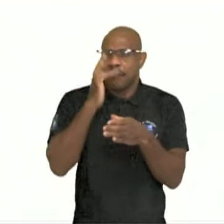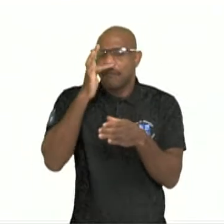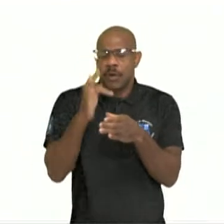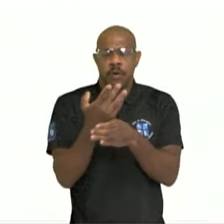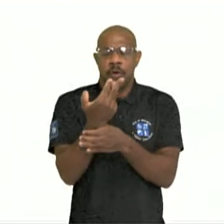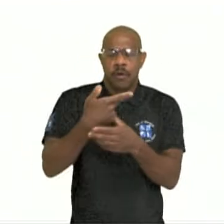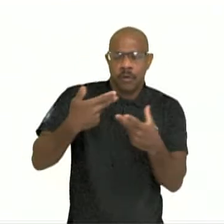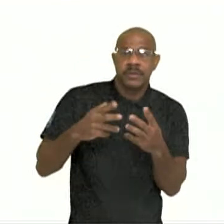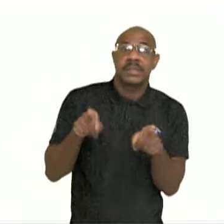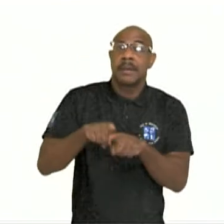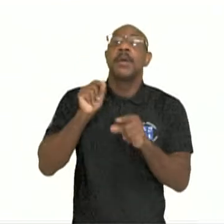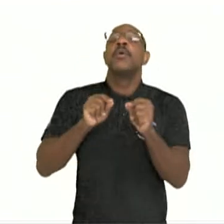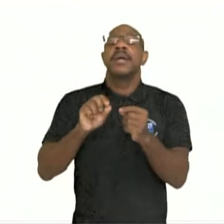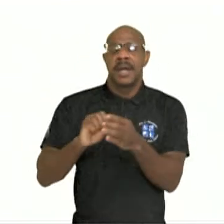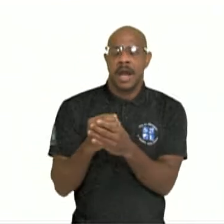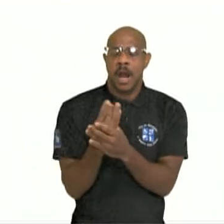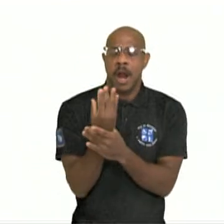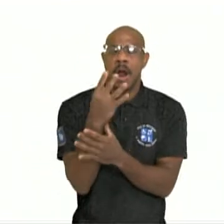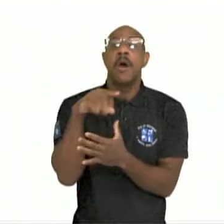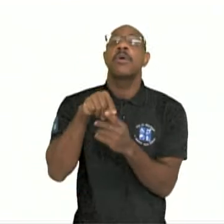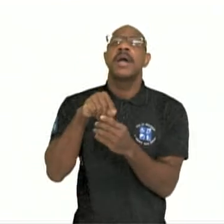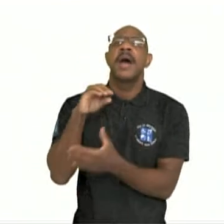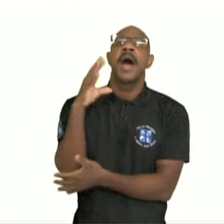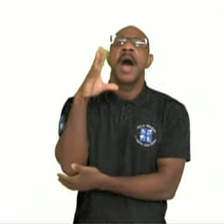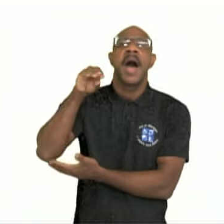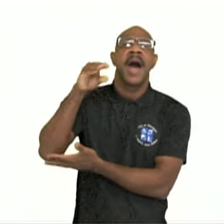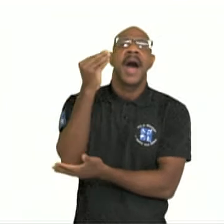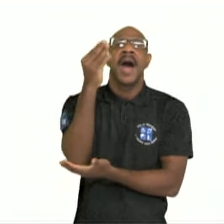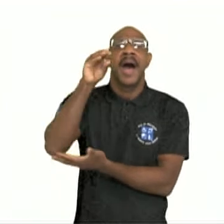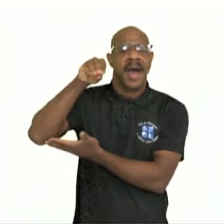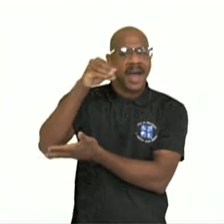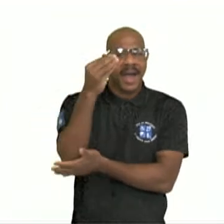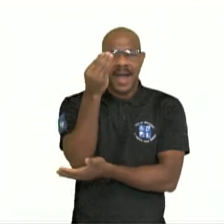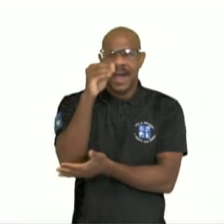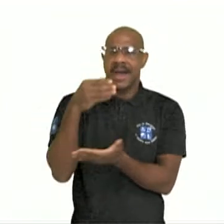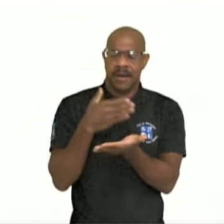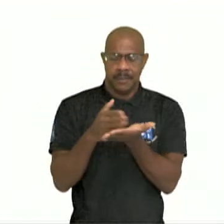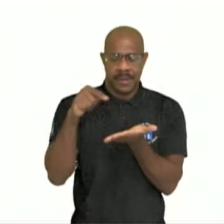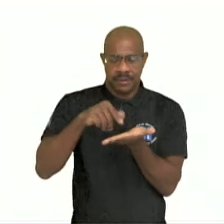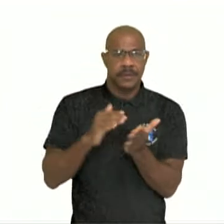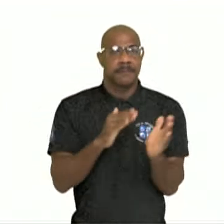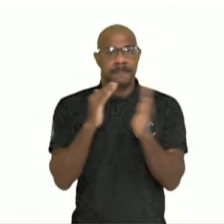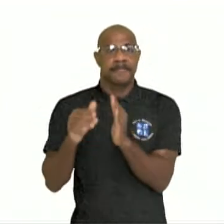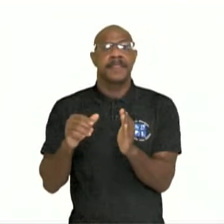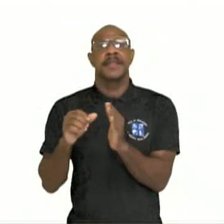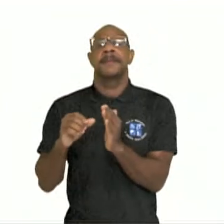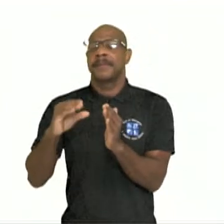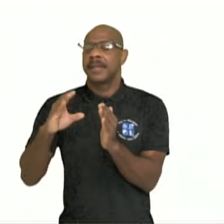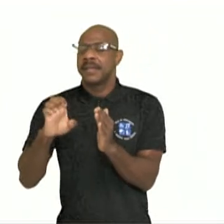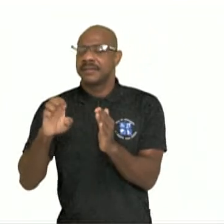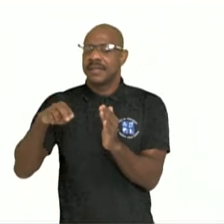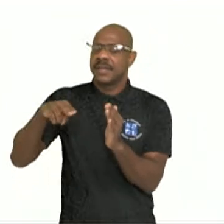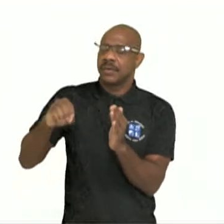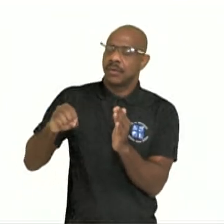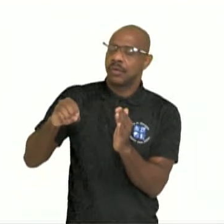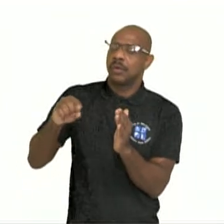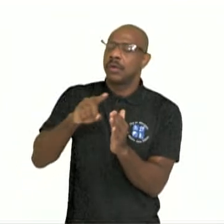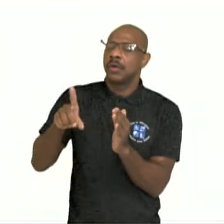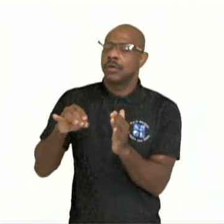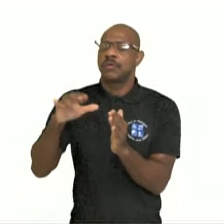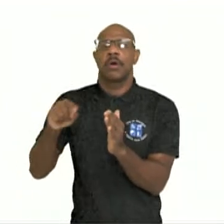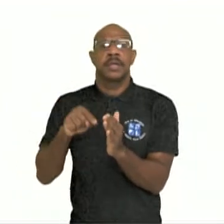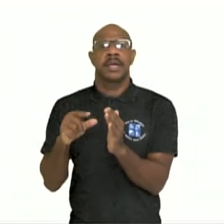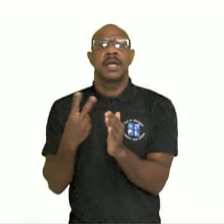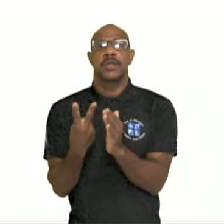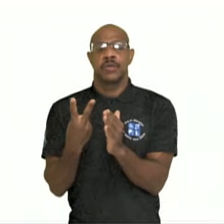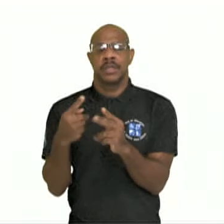e dos dinossauros, o surgimento e no finalzinho dela a extinção. E a era senozoica, que nós vamos ter ali dividido em